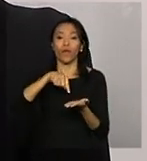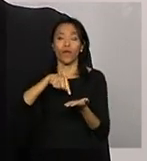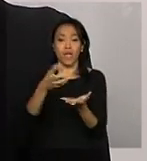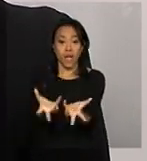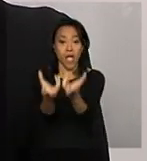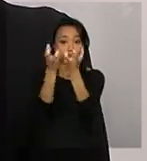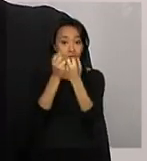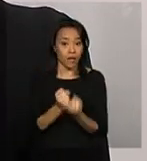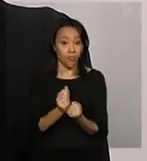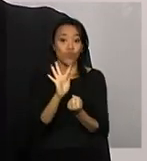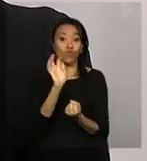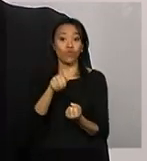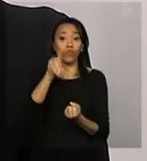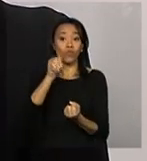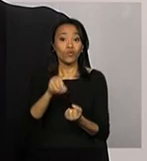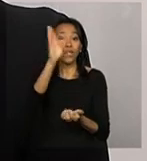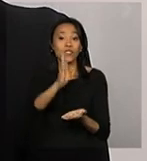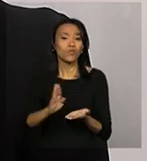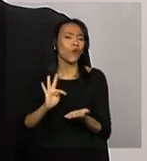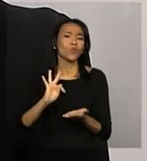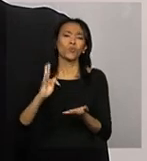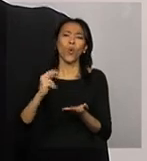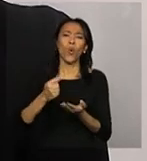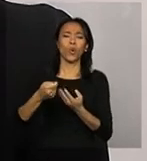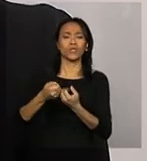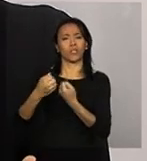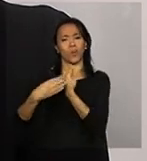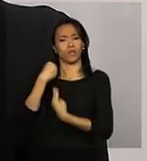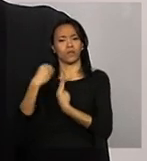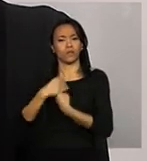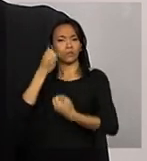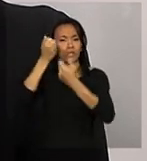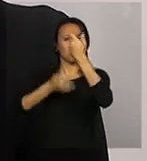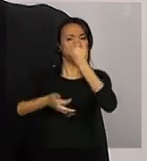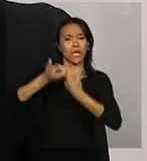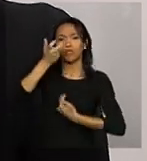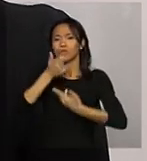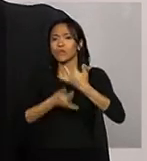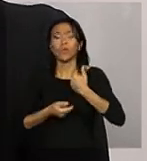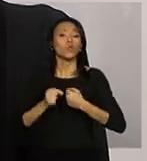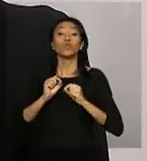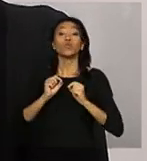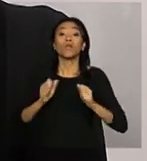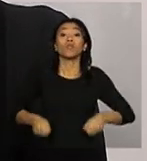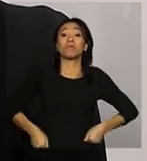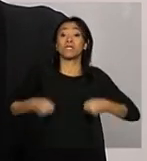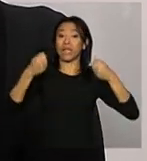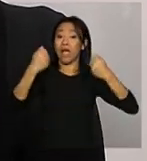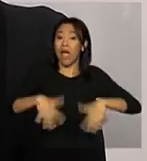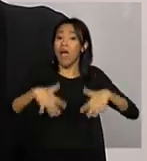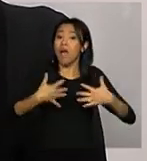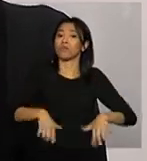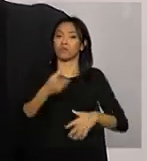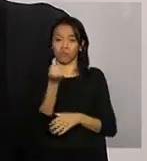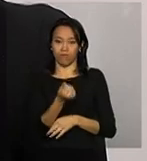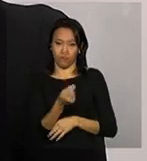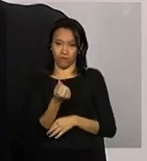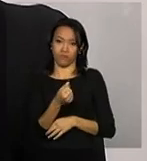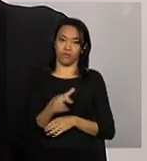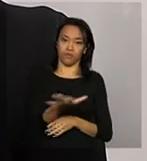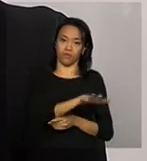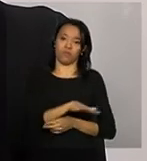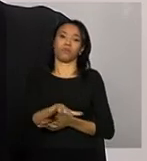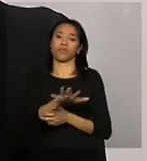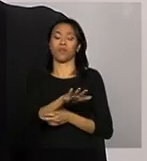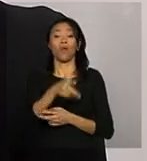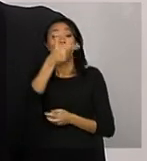Fundo Nacional todas as explicações referentes aos gastos, à execução orçamentária. Também um